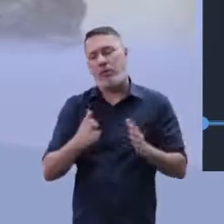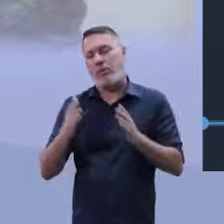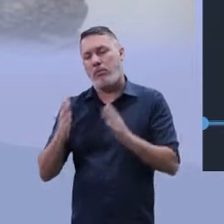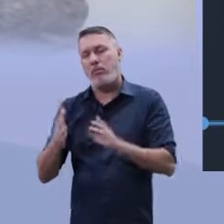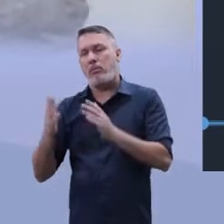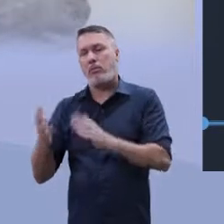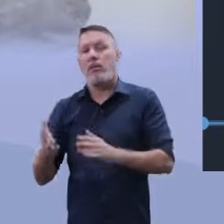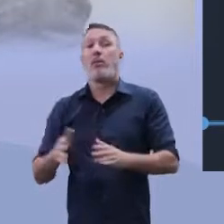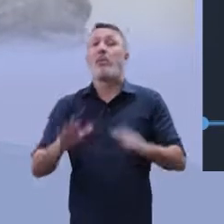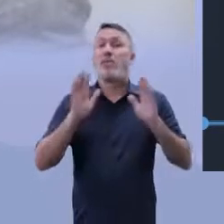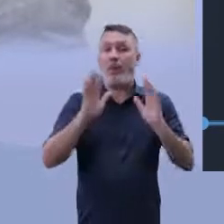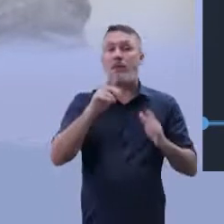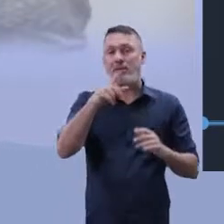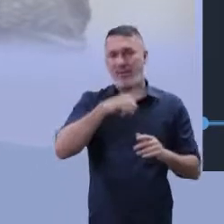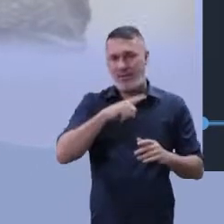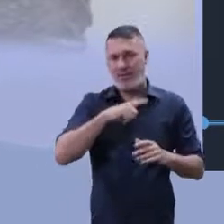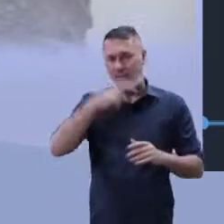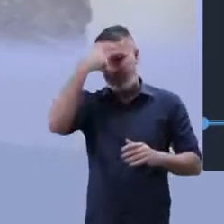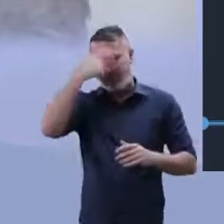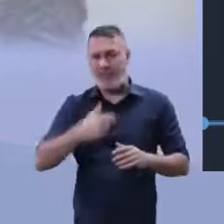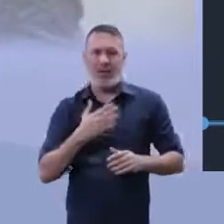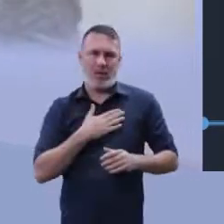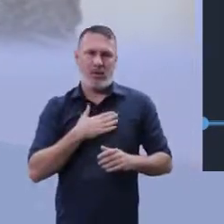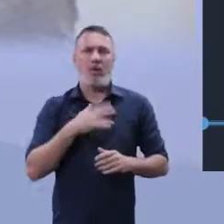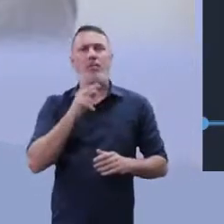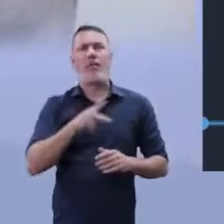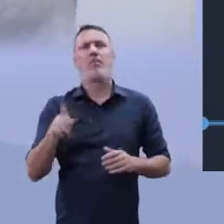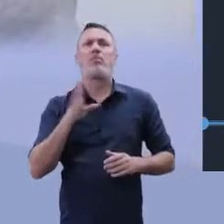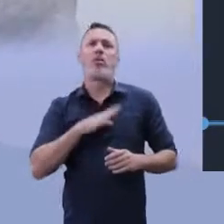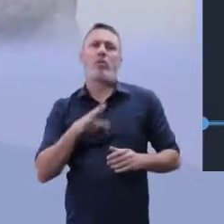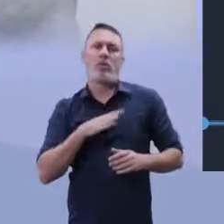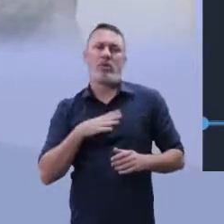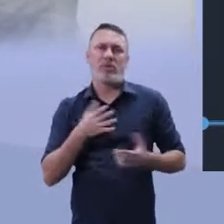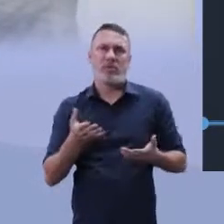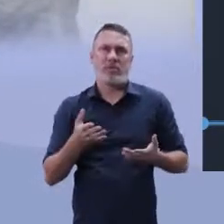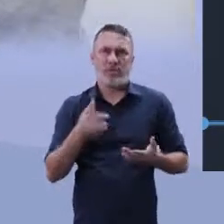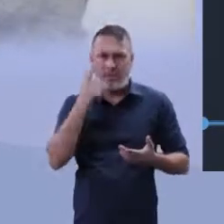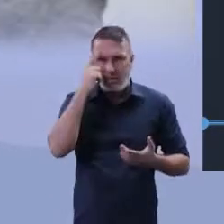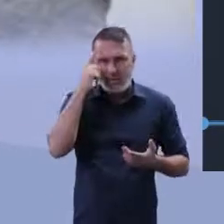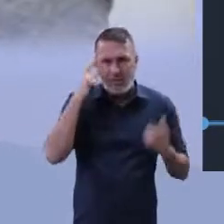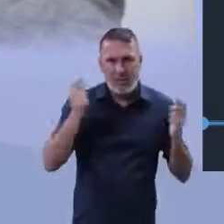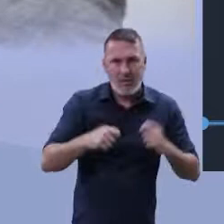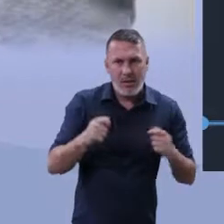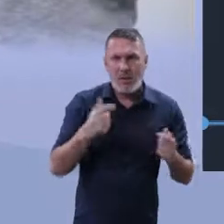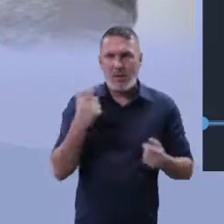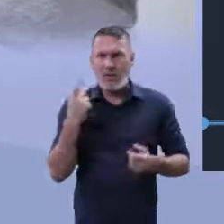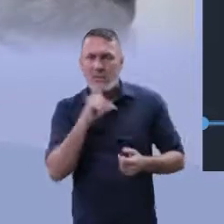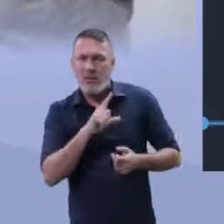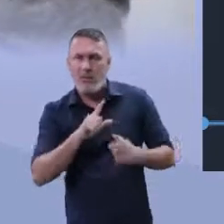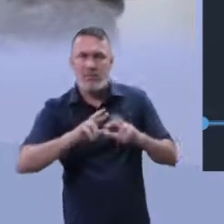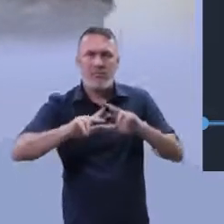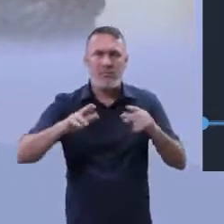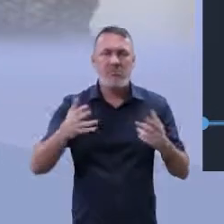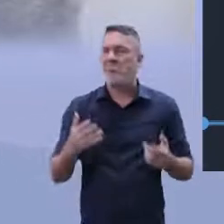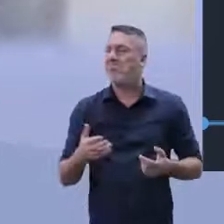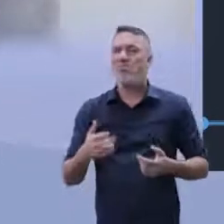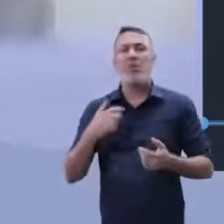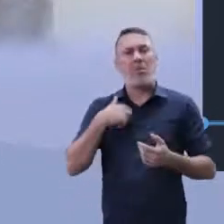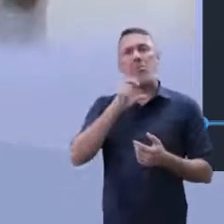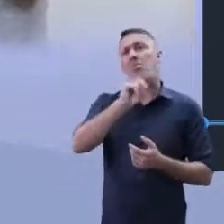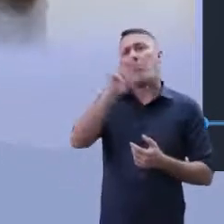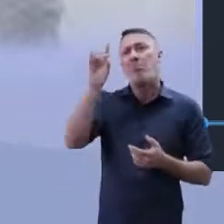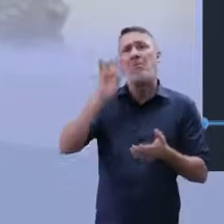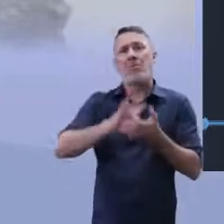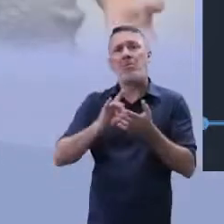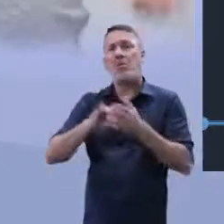esses aspectos. Para eu, cidadão comum, sou professor de língua portuguesa, faltam algumas campanhas. Eu não vejo, às vezes, campanhas publicitárias, eu não vejo